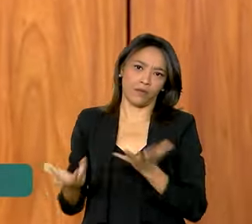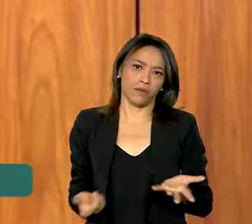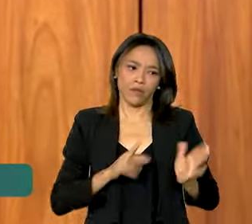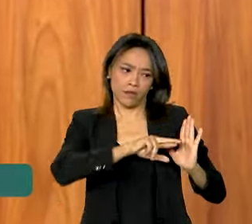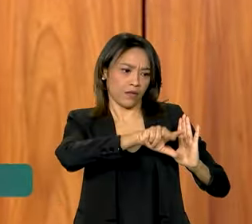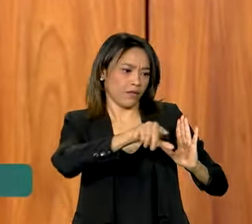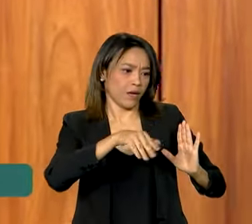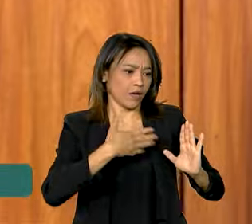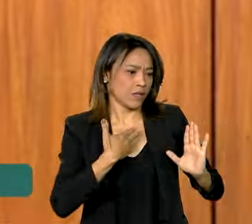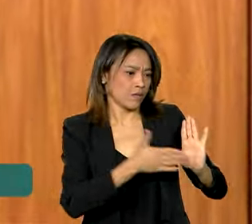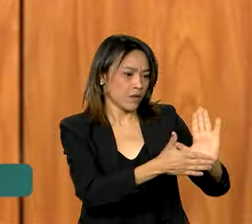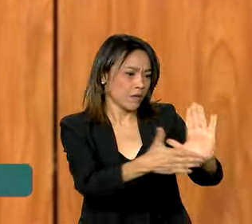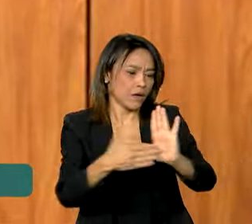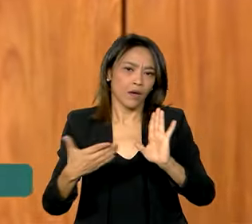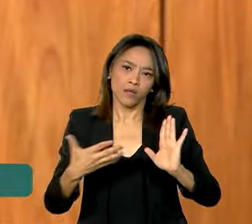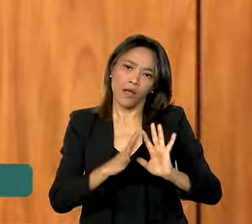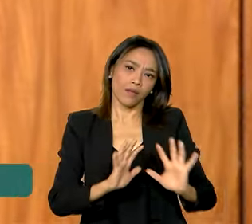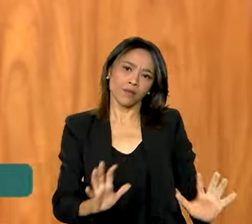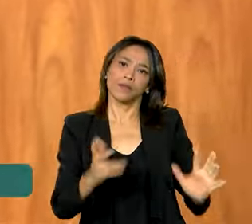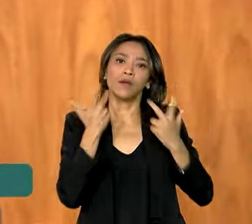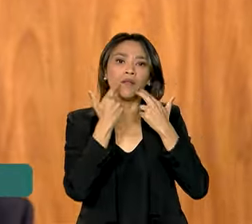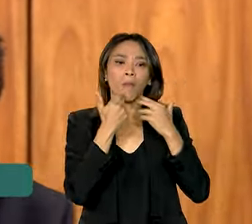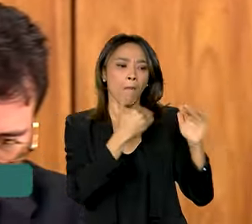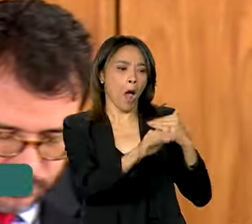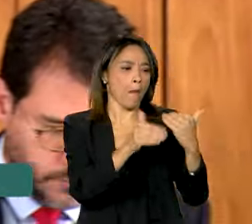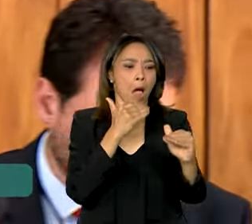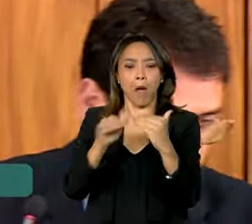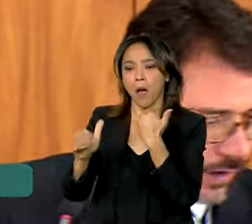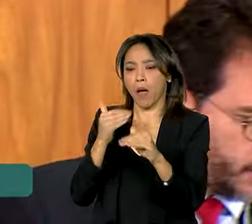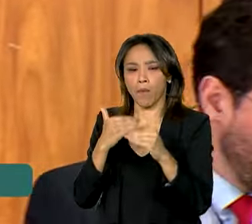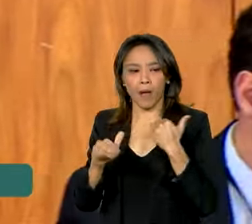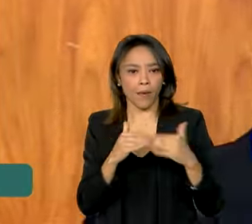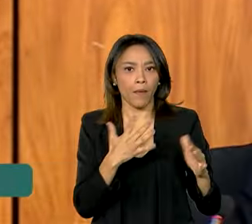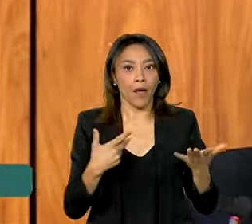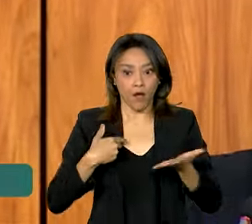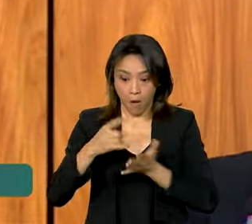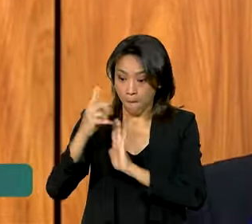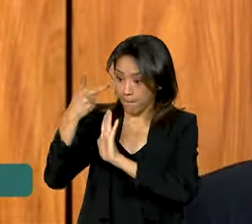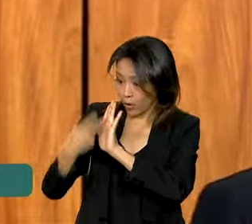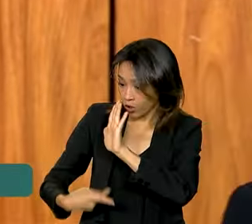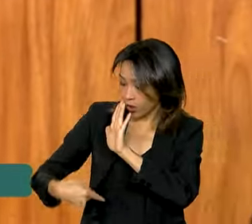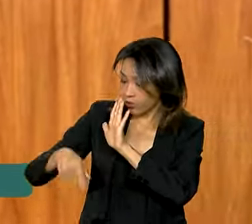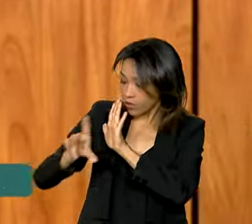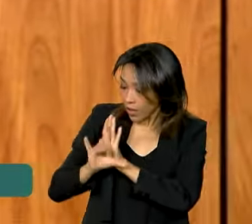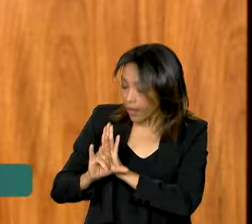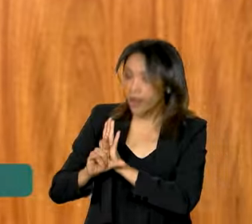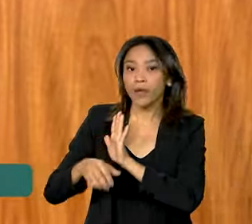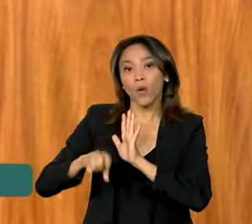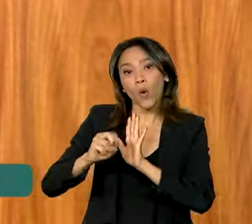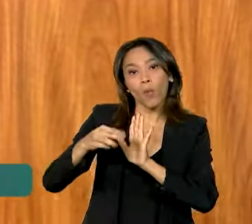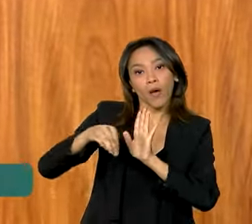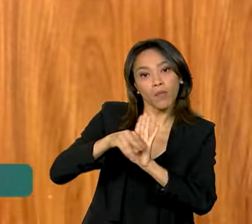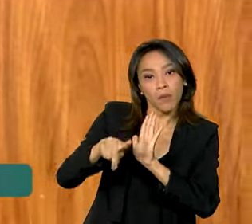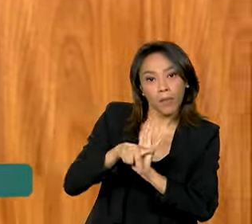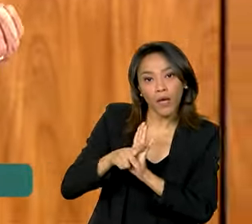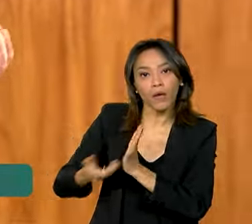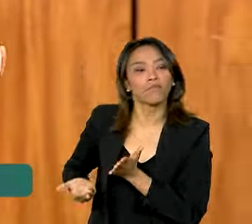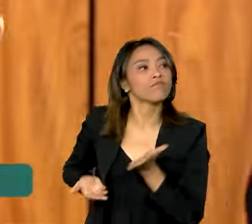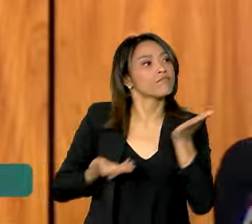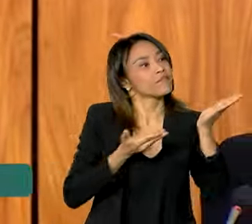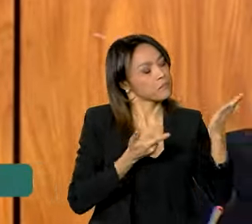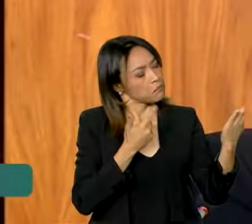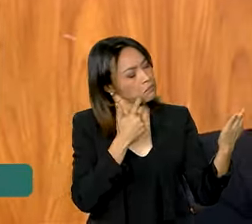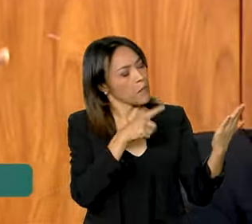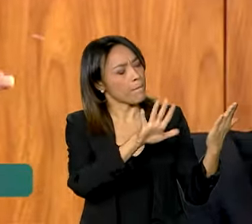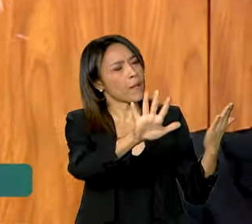programas diferentes e a coisa é mais normal que quando você der entrada com um projeto de lei com a medida provisória tenha gente que